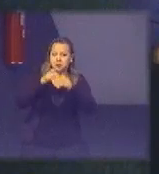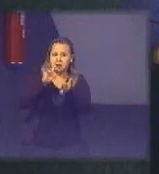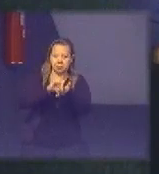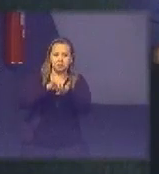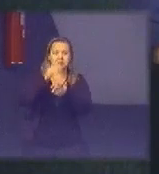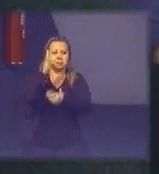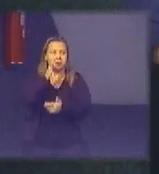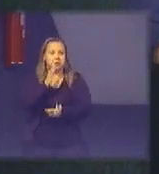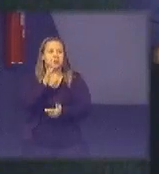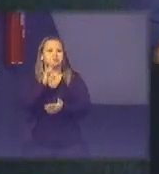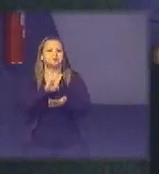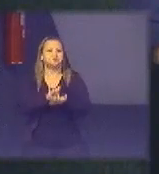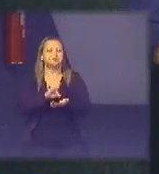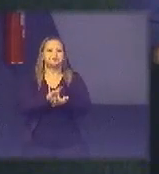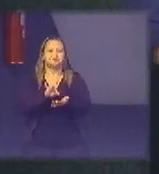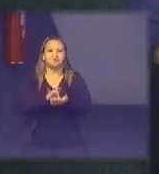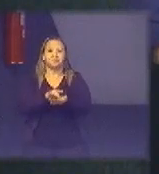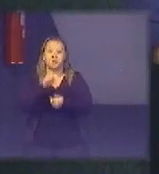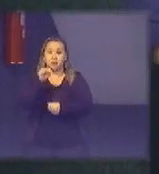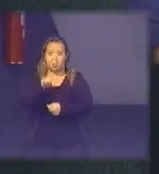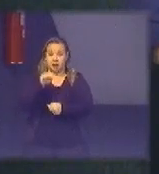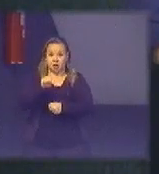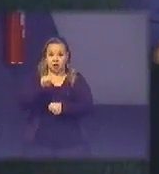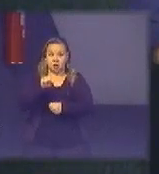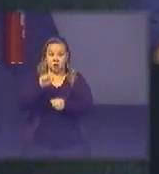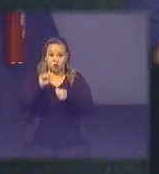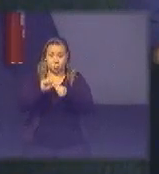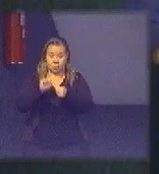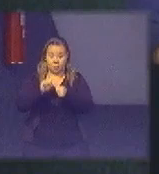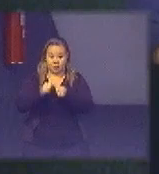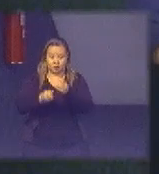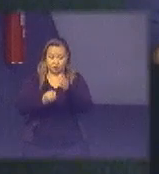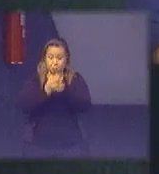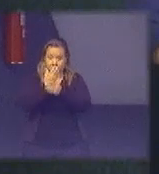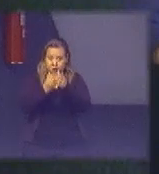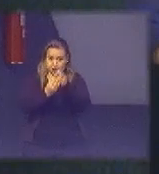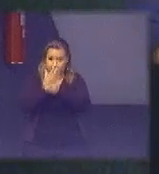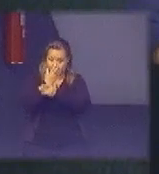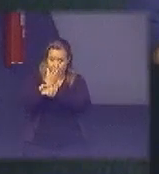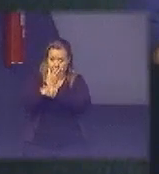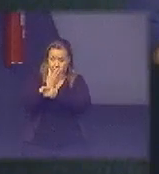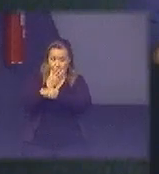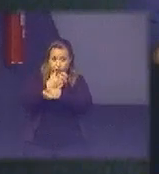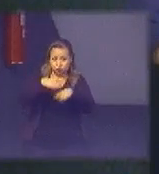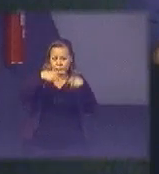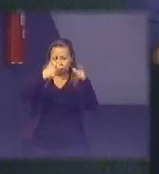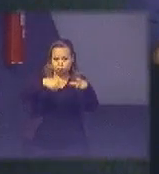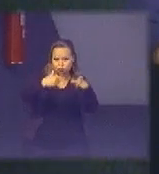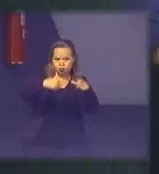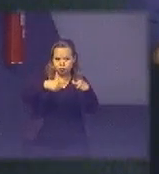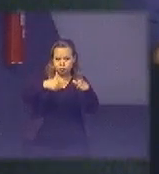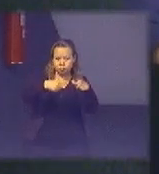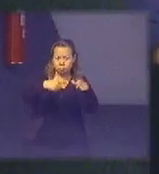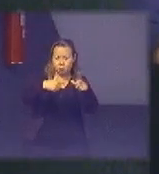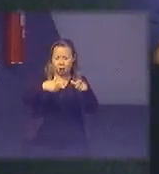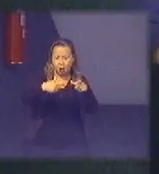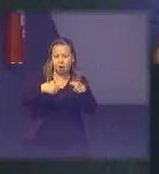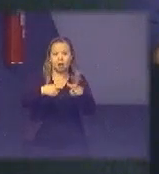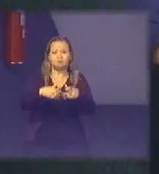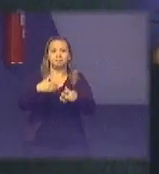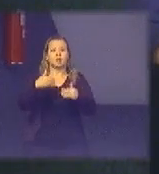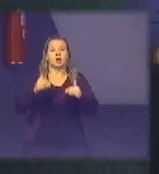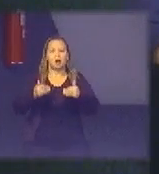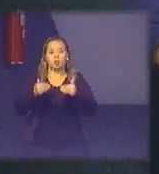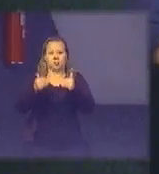Brasil e isso daí ensejou a criação de um espaço colegiado lá no Ministério a deve estar